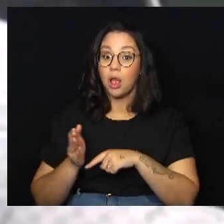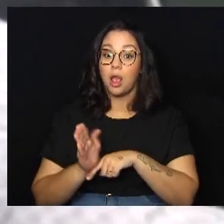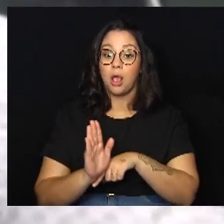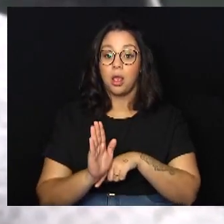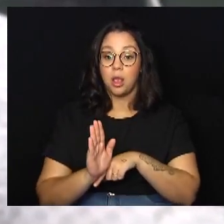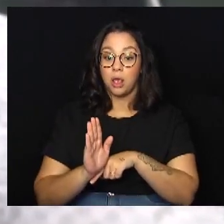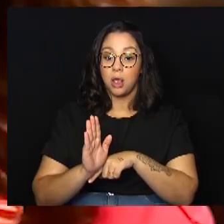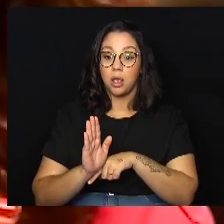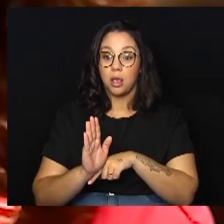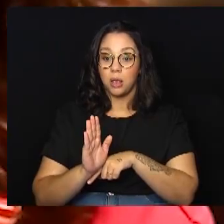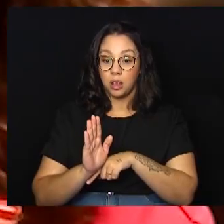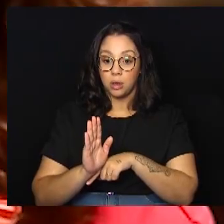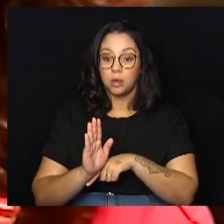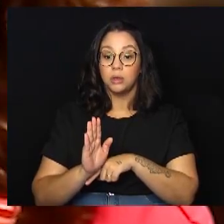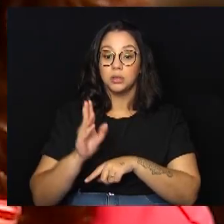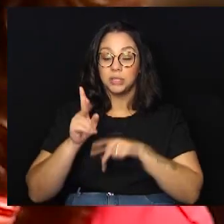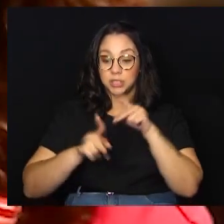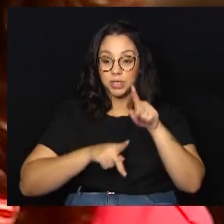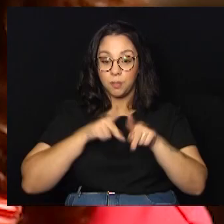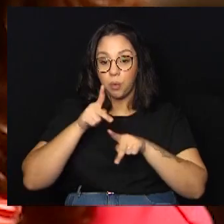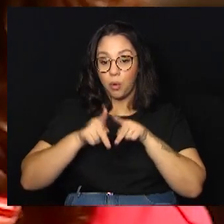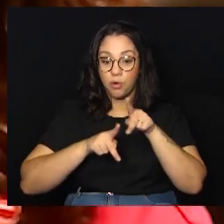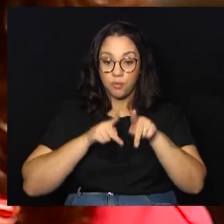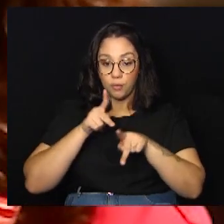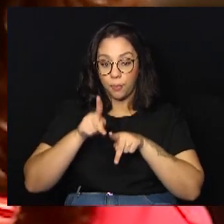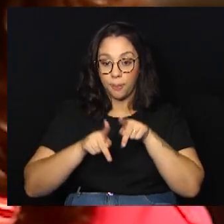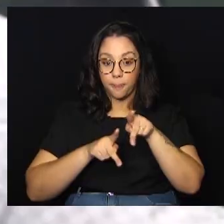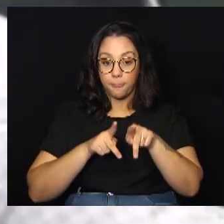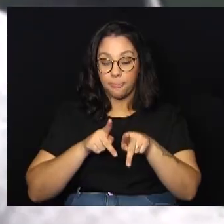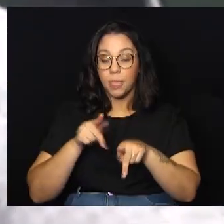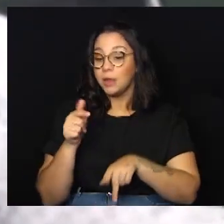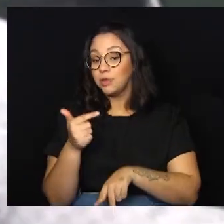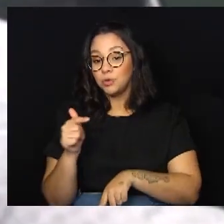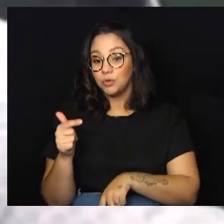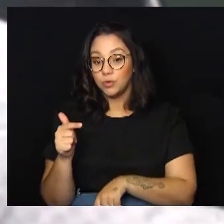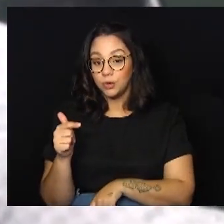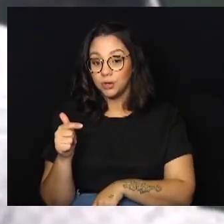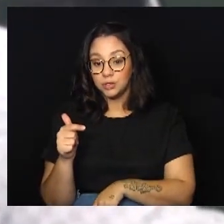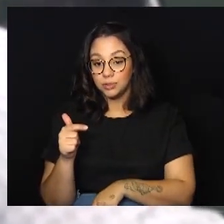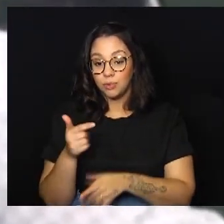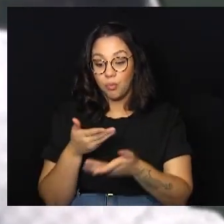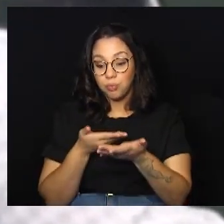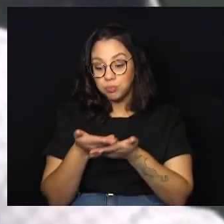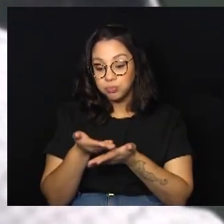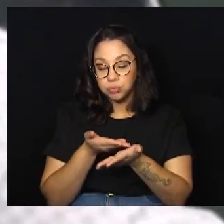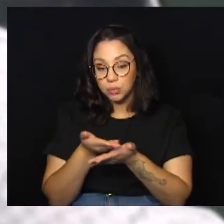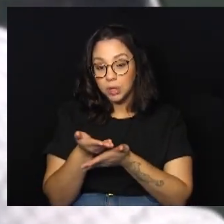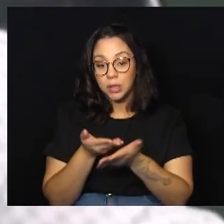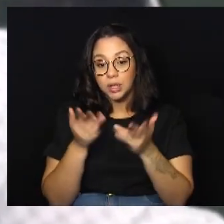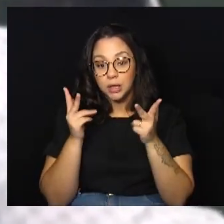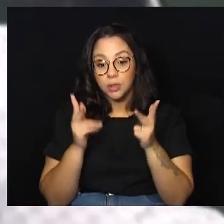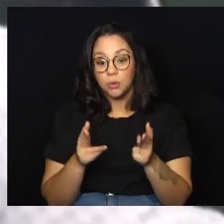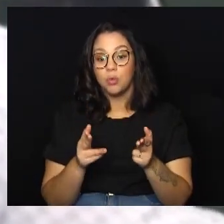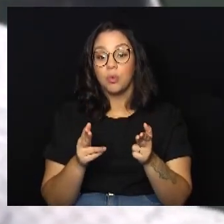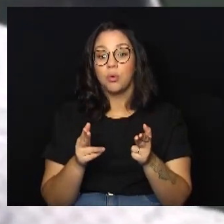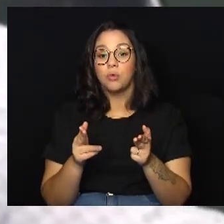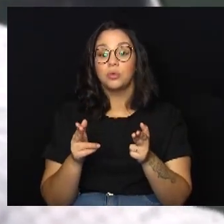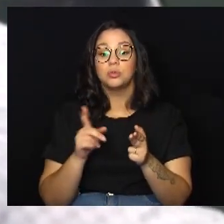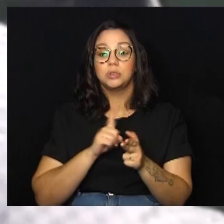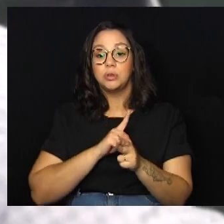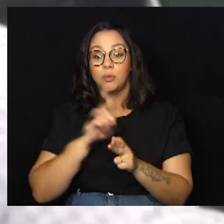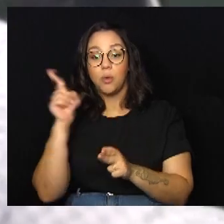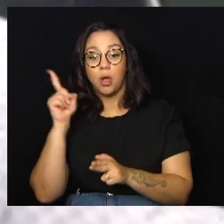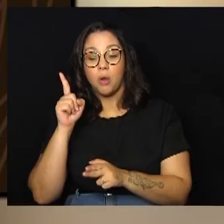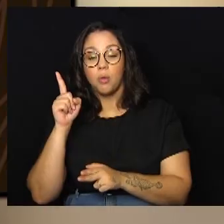soerimento desse povo. Não houve o mesmo tratamento que foram dados aos